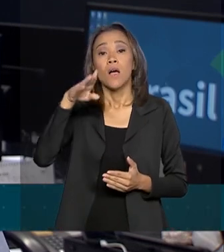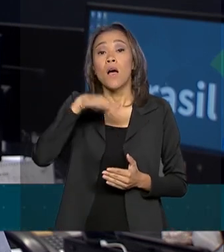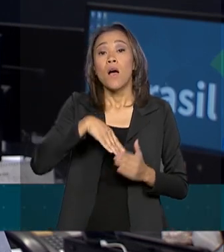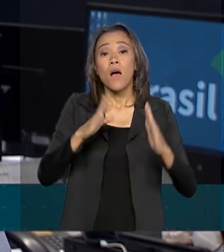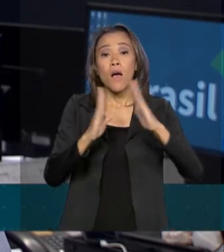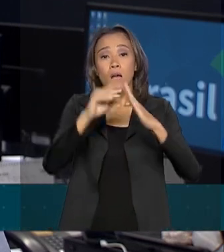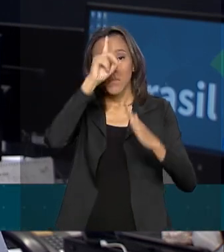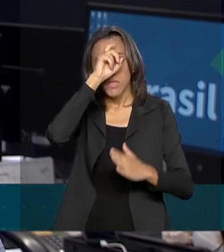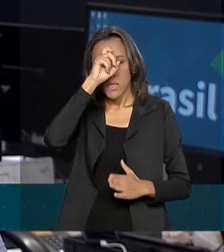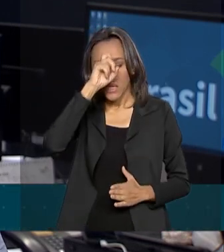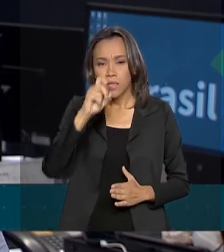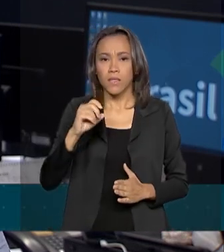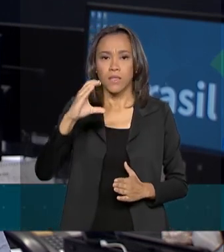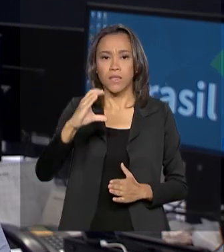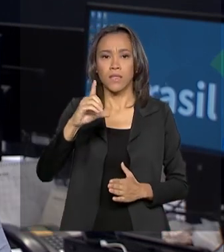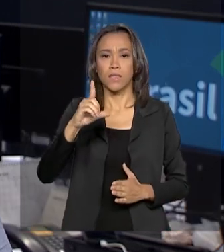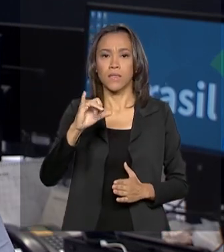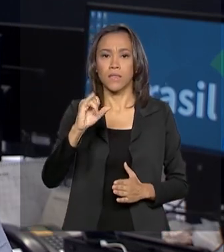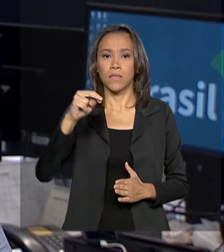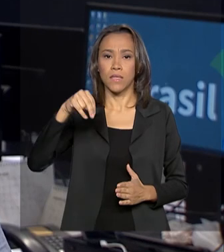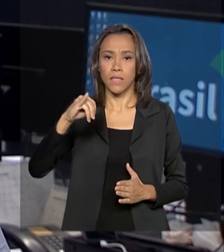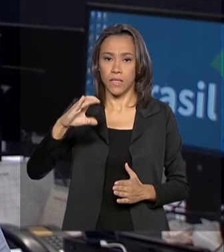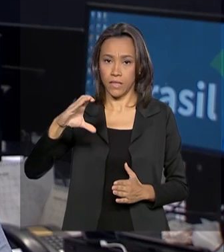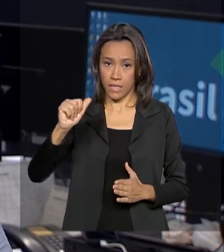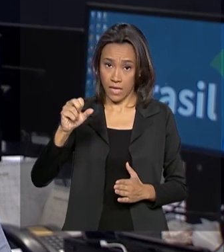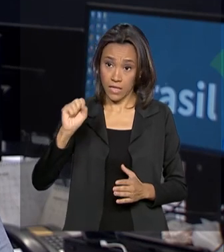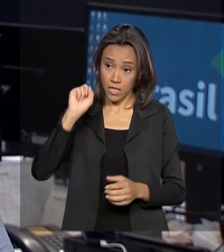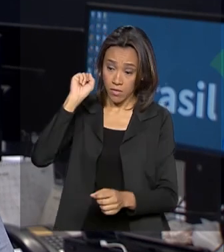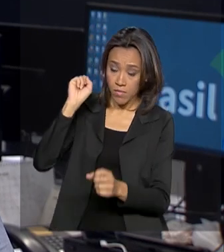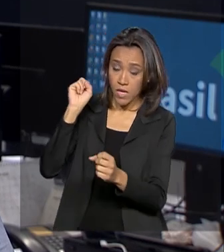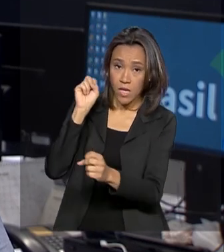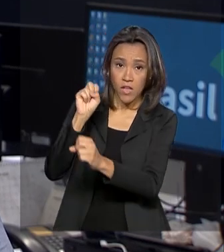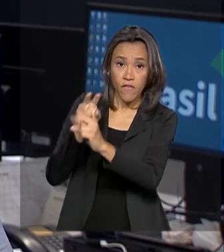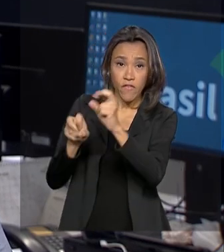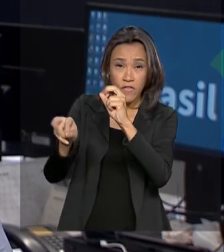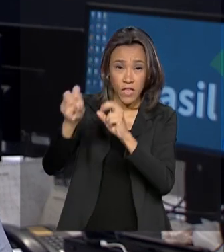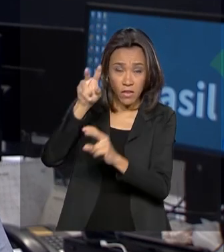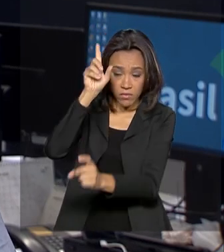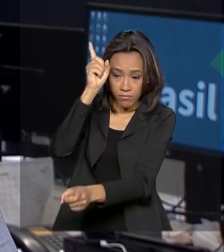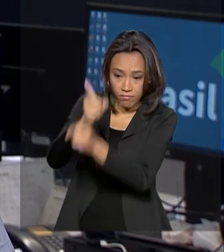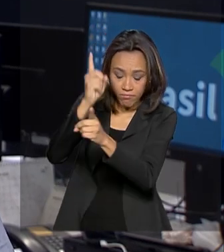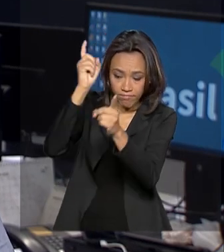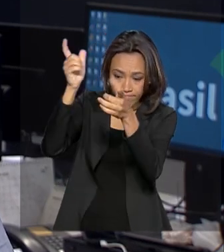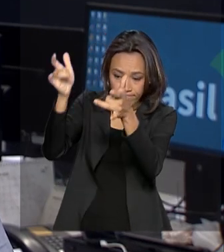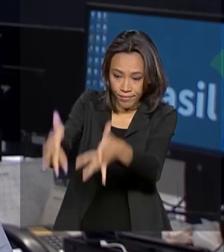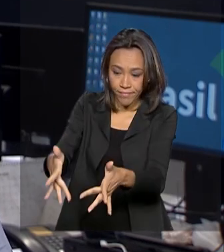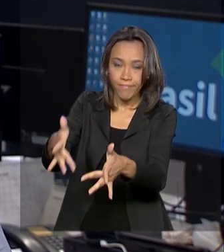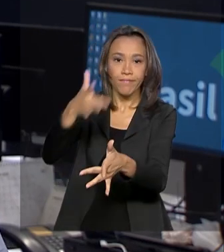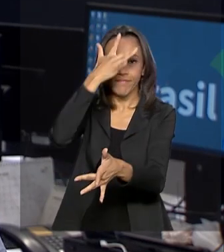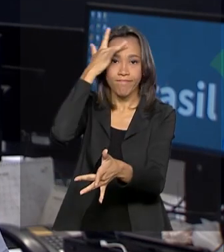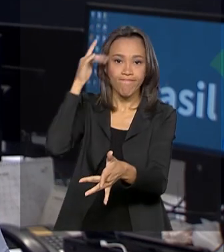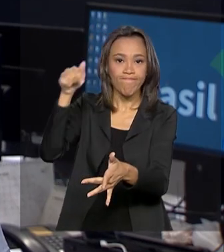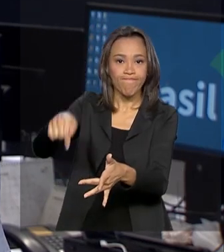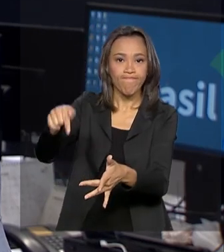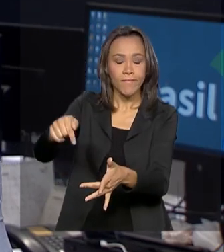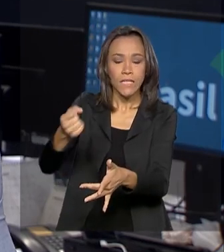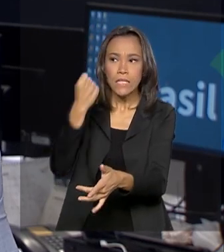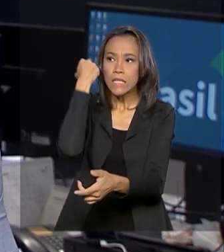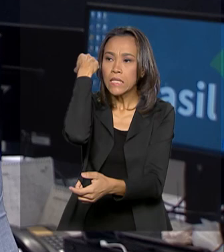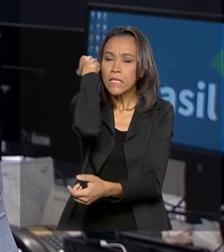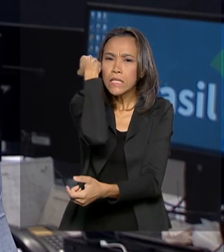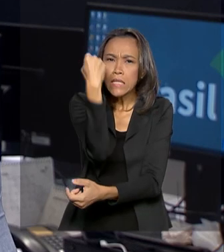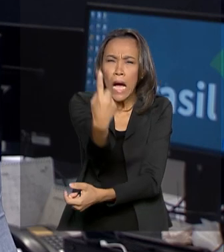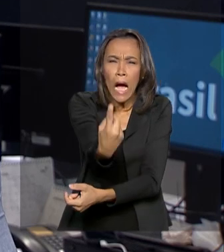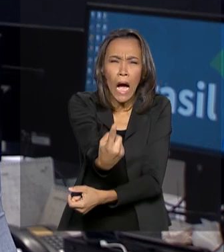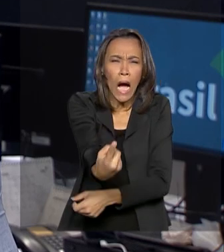onde foi identificado o arenavírus, que causa a febre hemorrágica brasileira. A doença é considerada rara e de